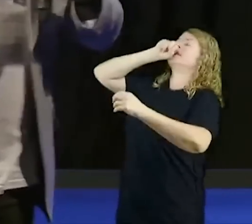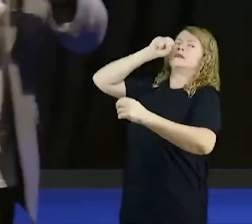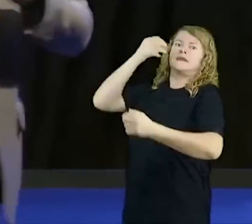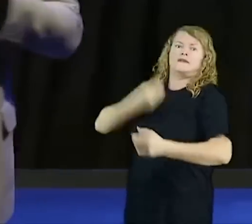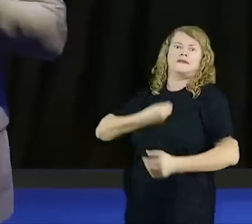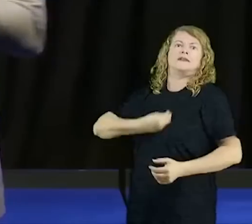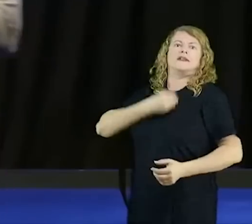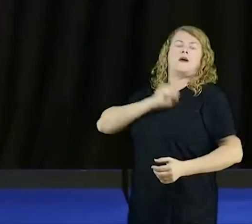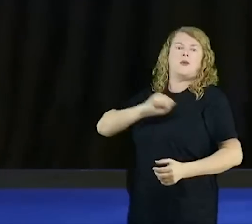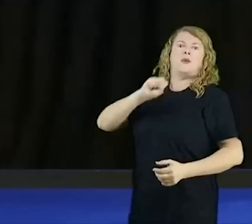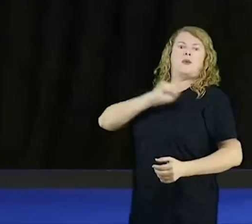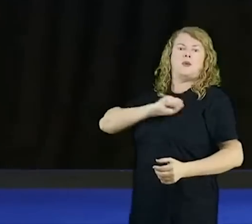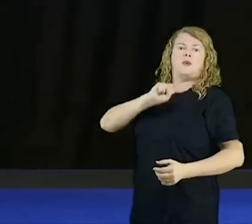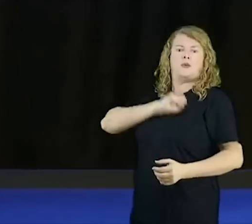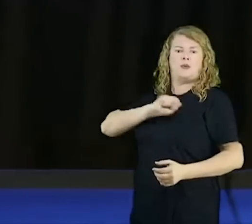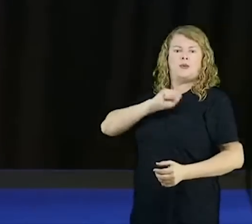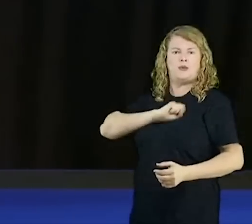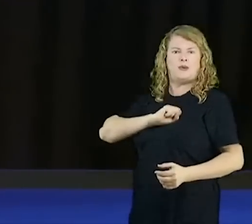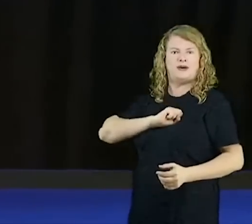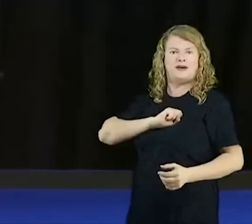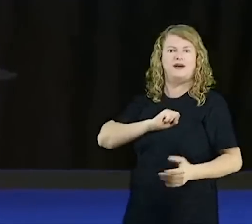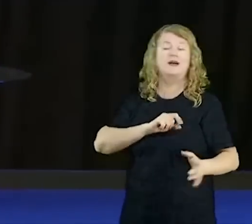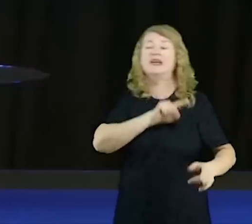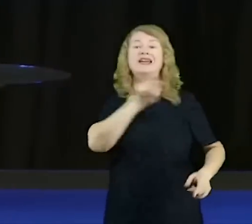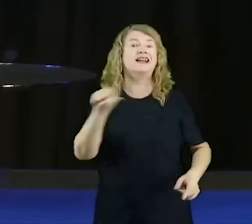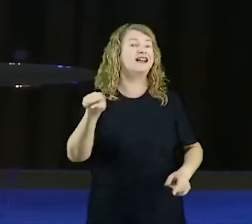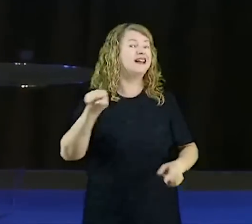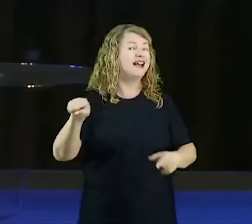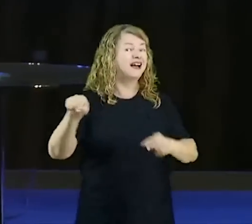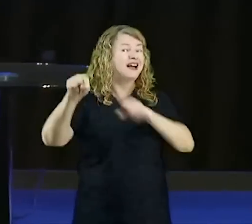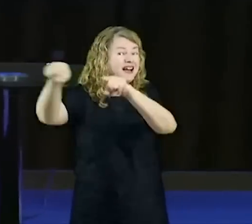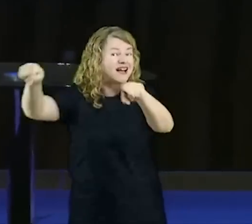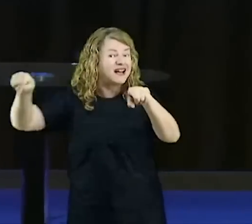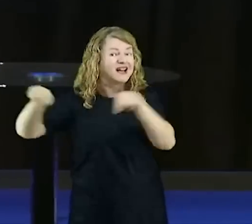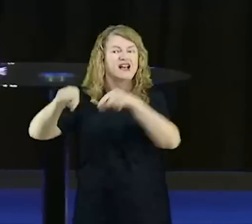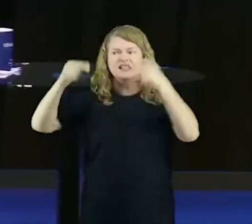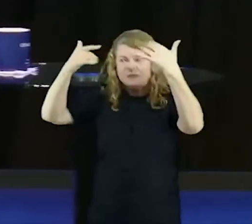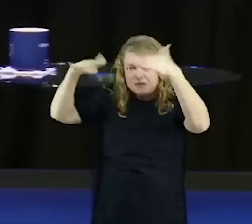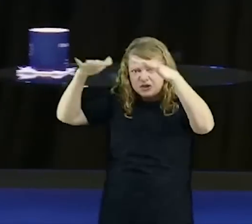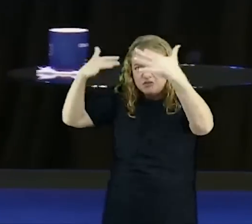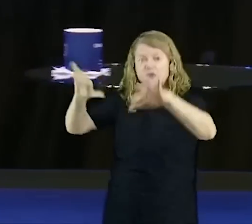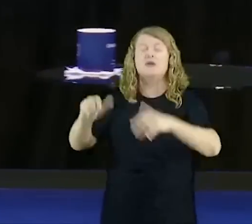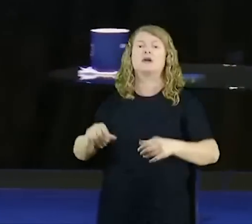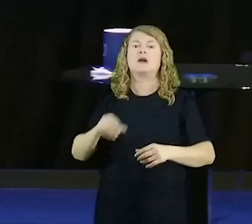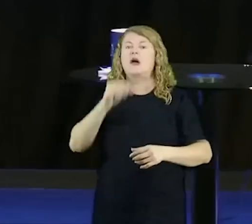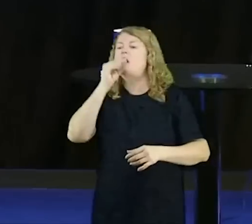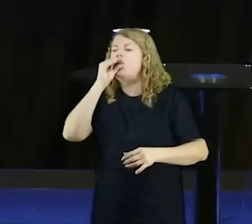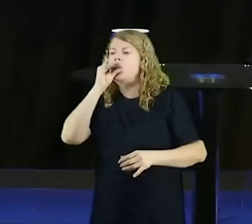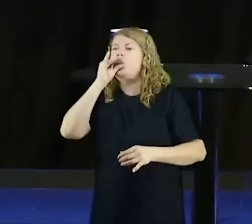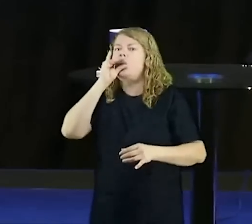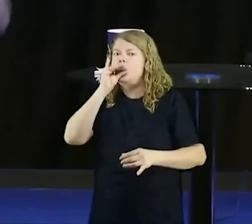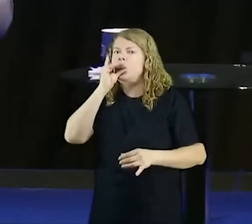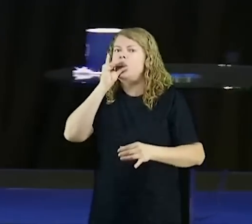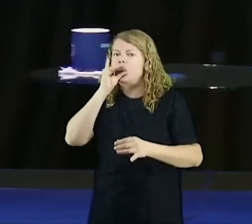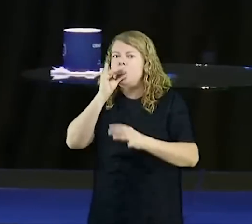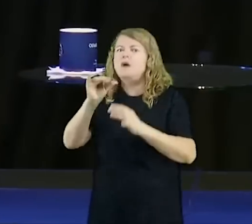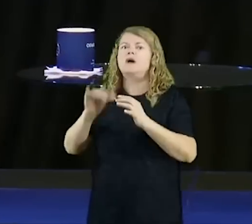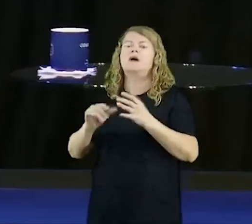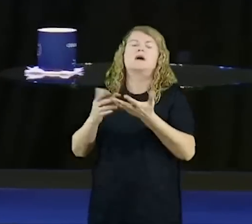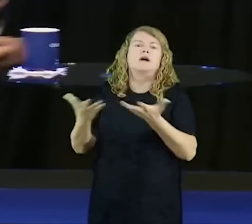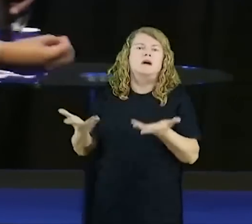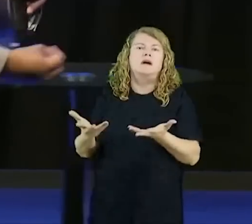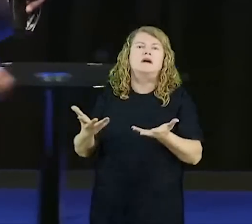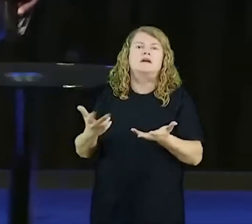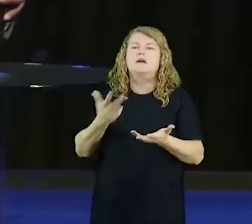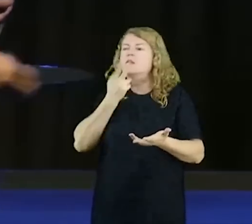Espírito imundo faz? Dá baforada de cachimbo, de charuto, de cigarro de palha, eles pegam, então eles